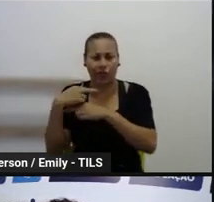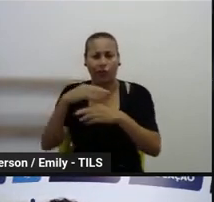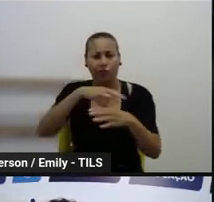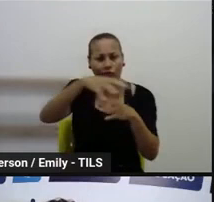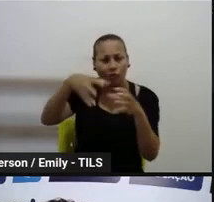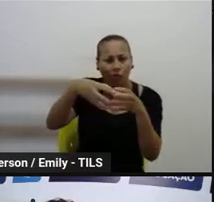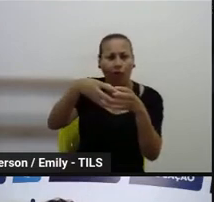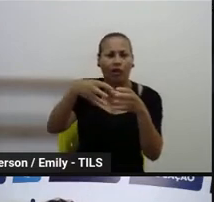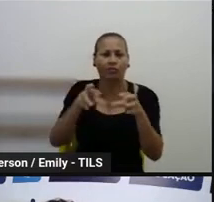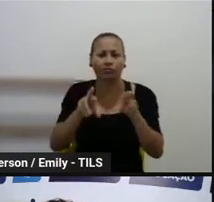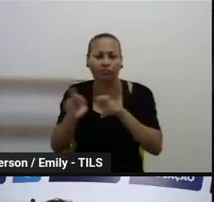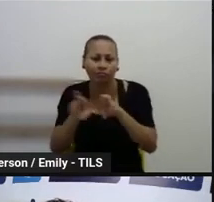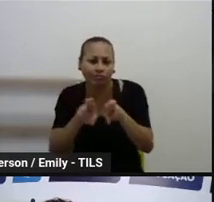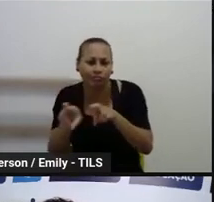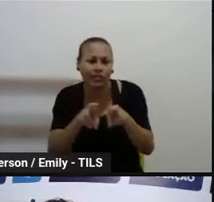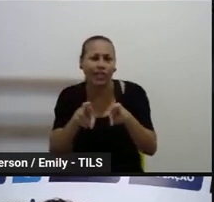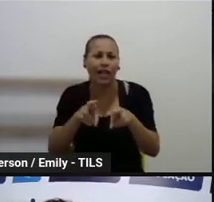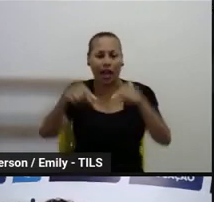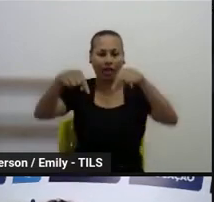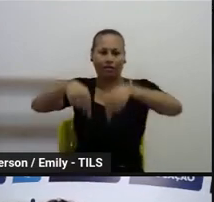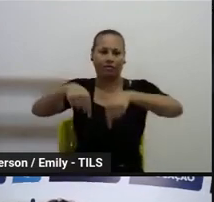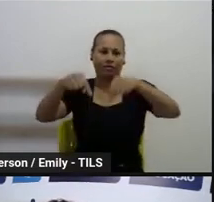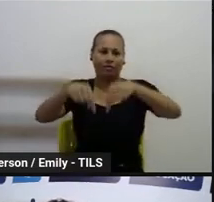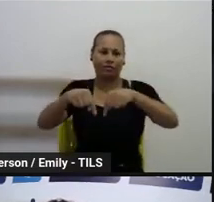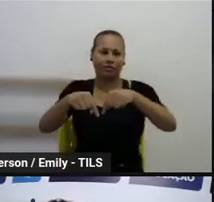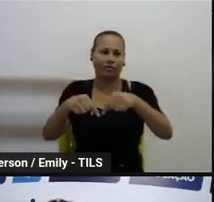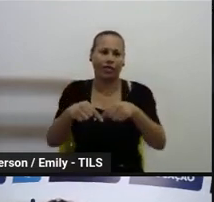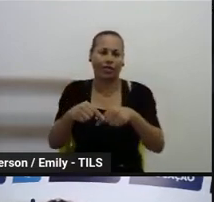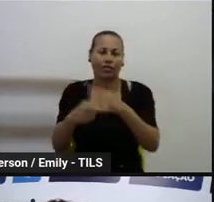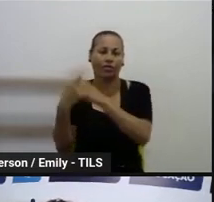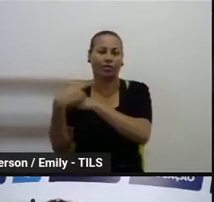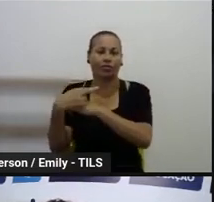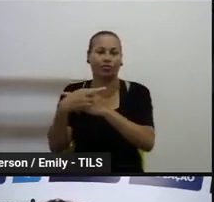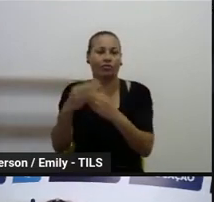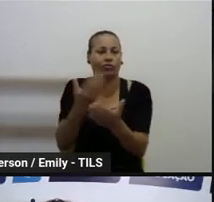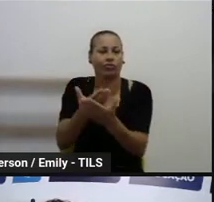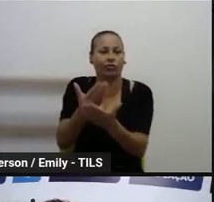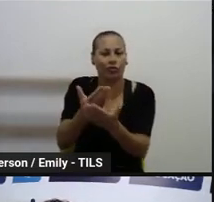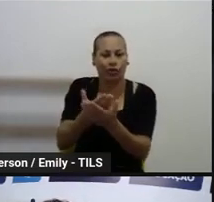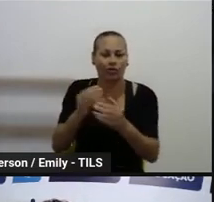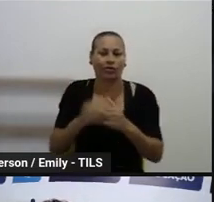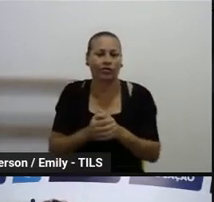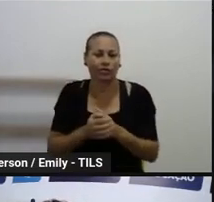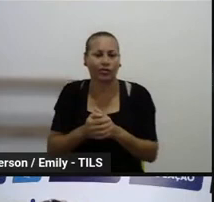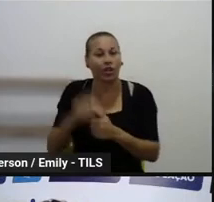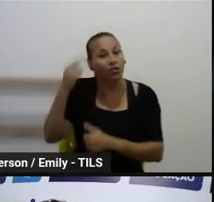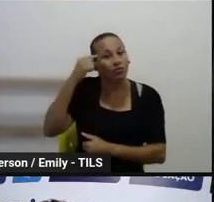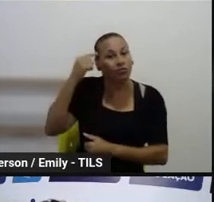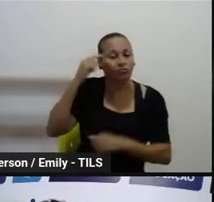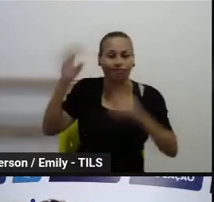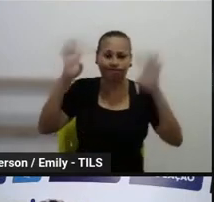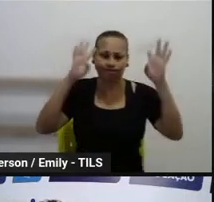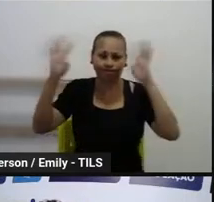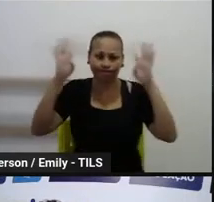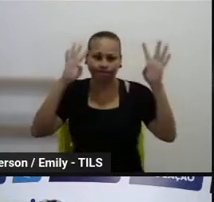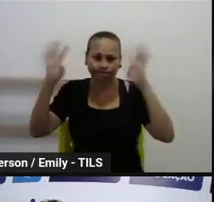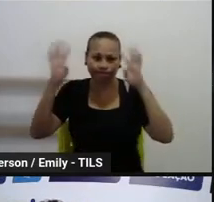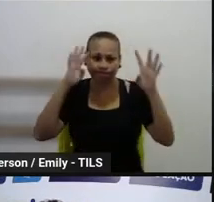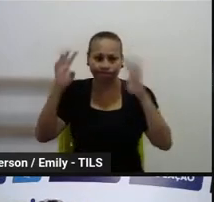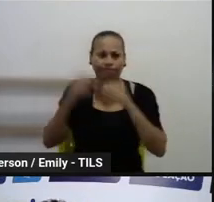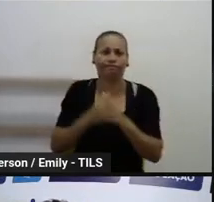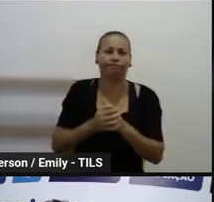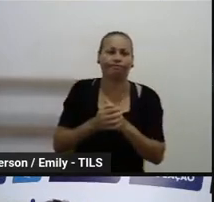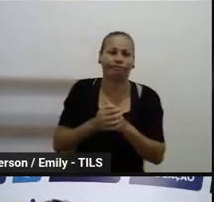responsabilidade aqui da Secretaria de Educação. A gente vai pensar, né, descritores, são pensados